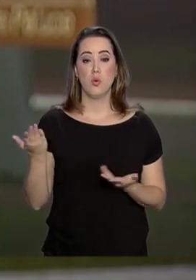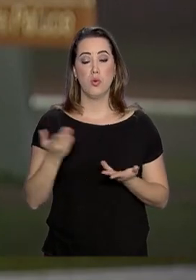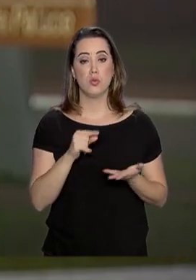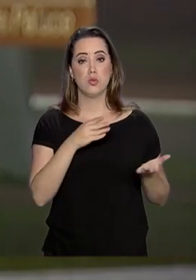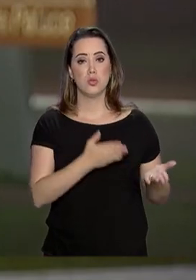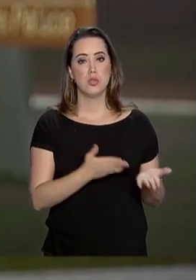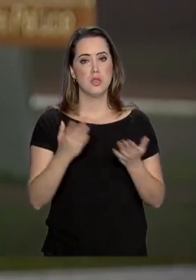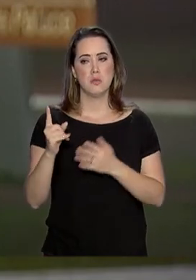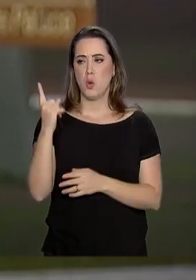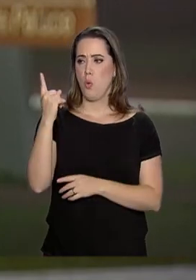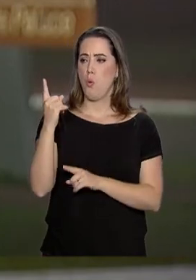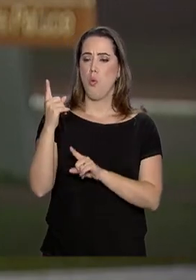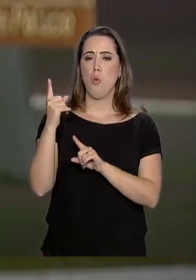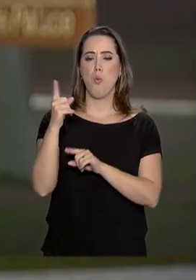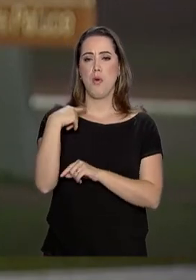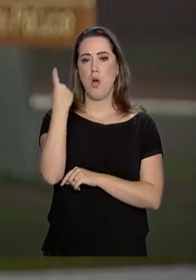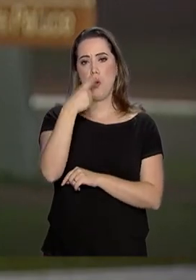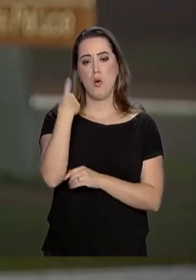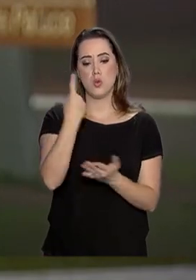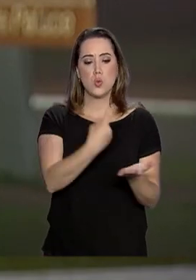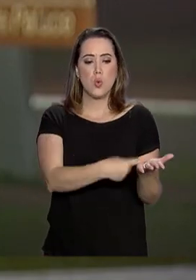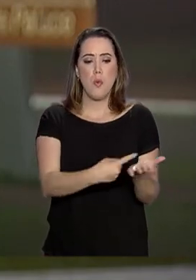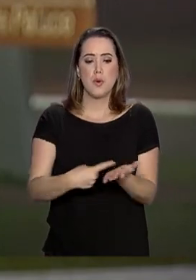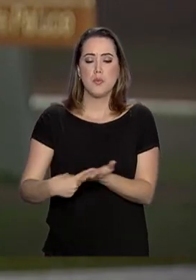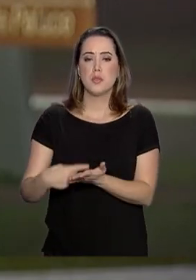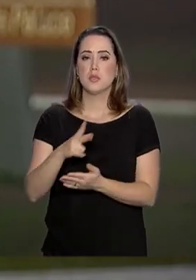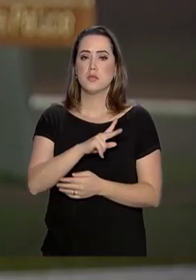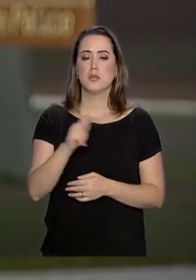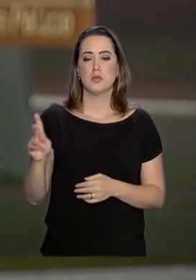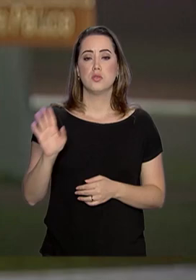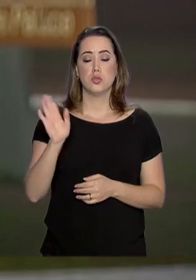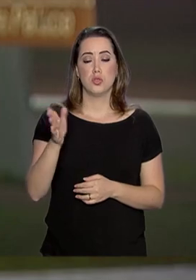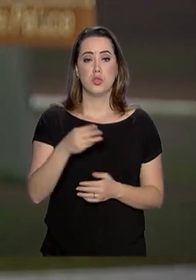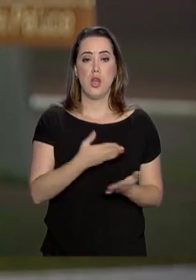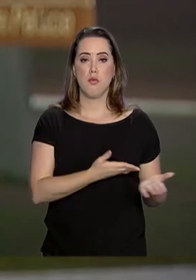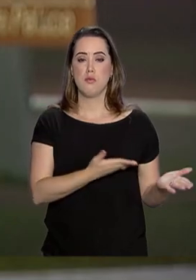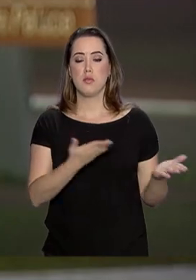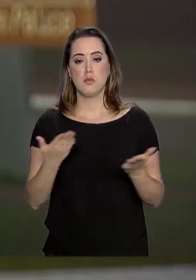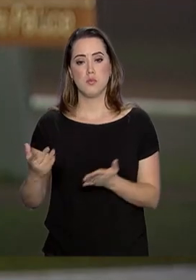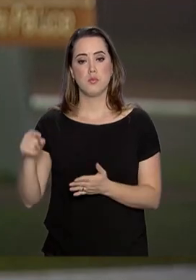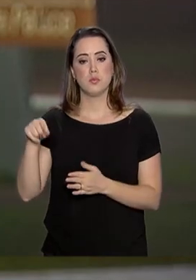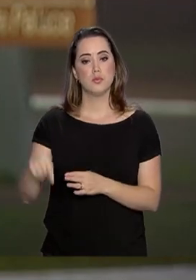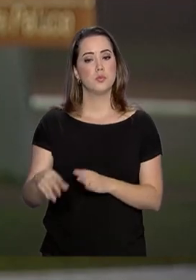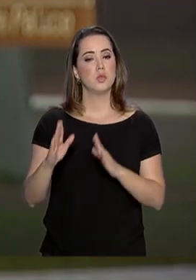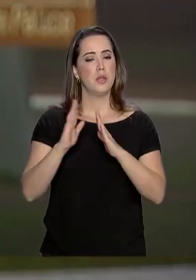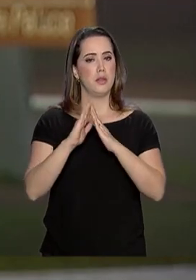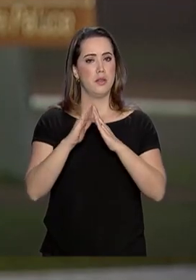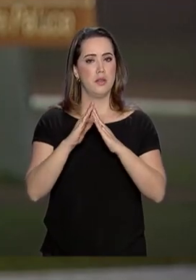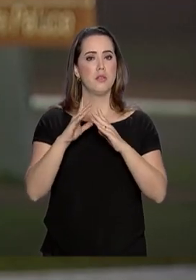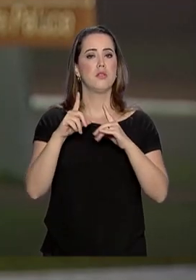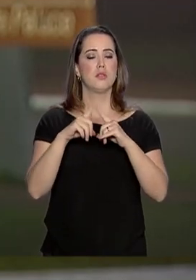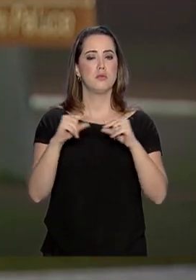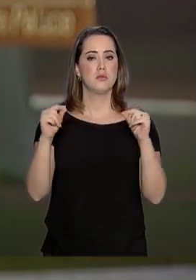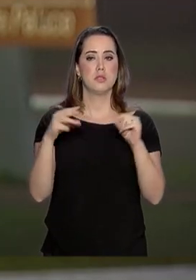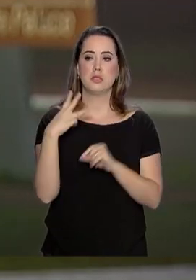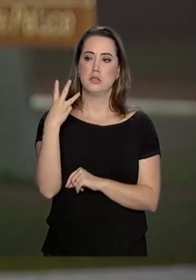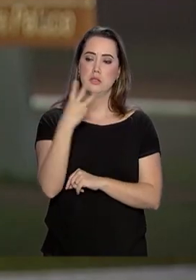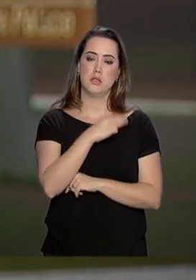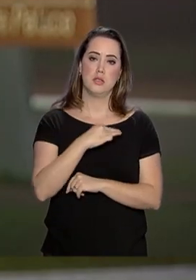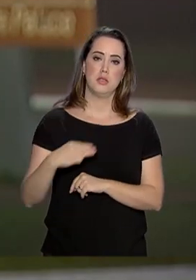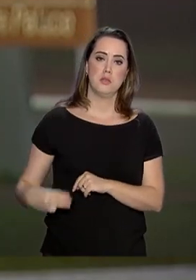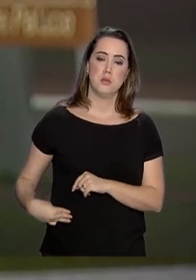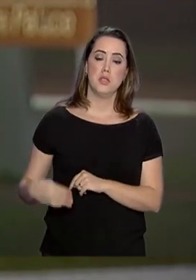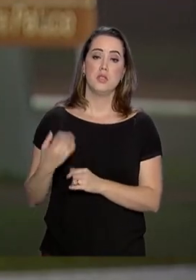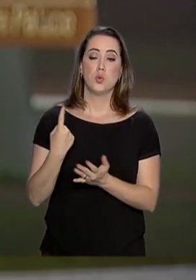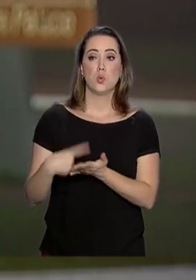recebeu há menos de uma hora que a atualização da agenda do presidente. Ele já recebeu aqui no Palácio da Alvorada três ministros, de